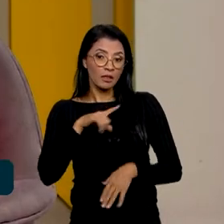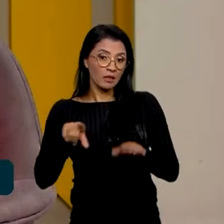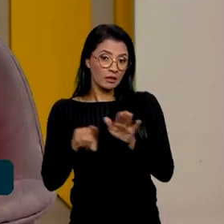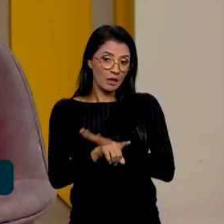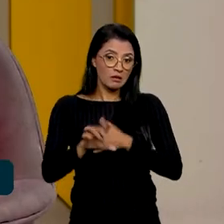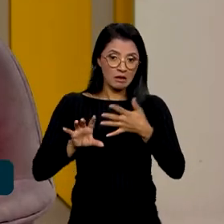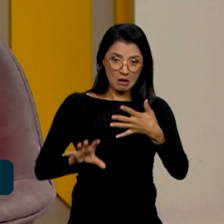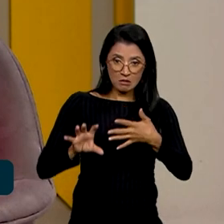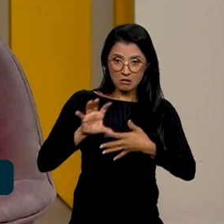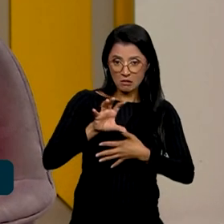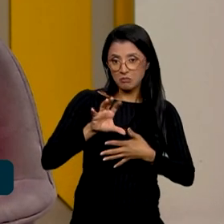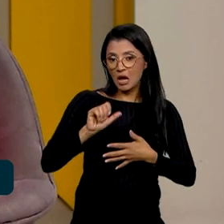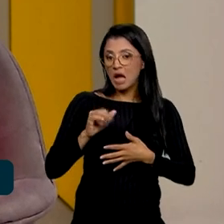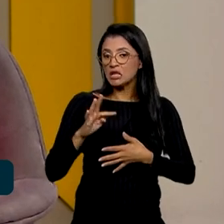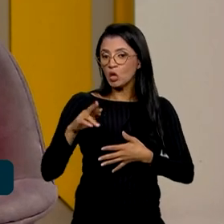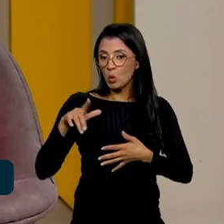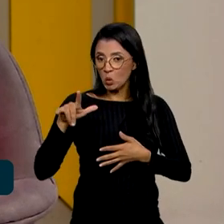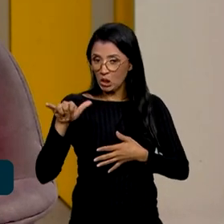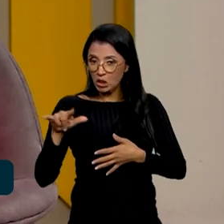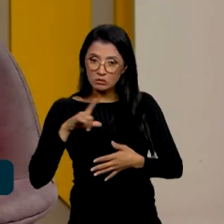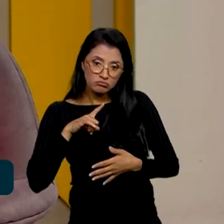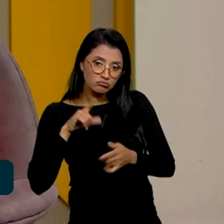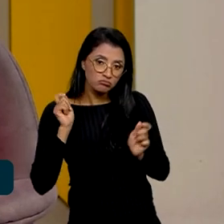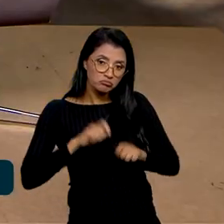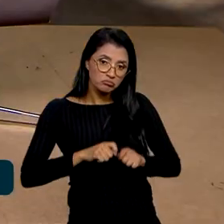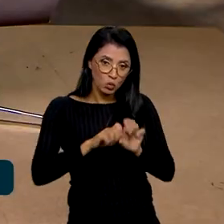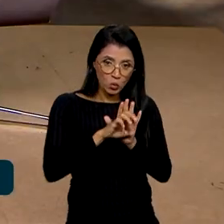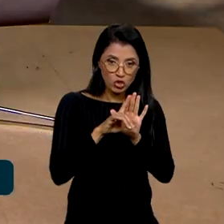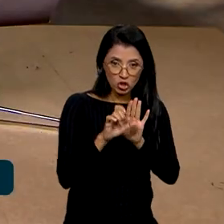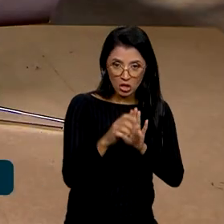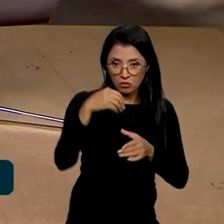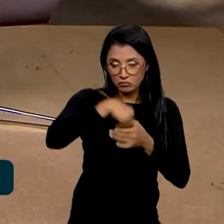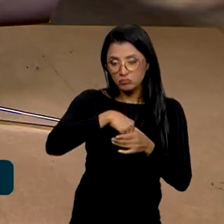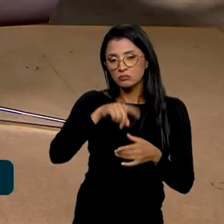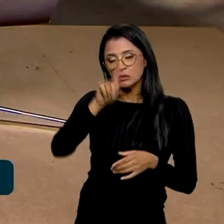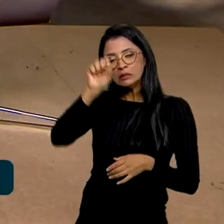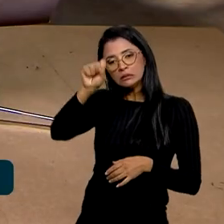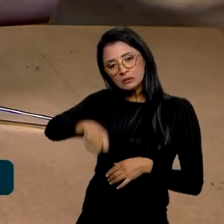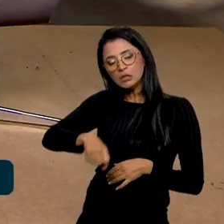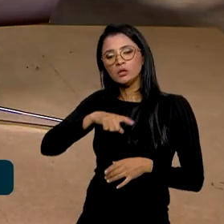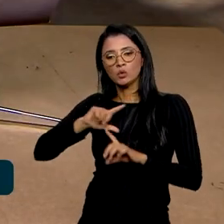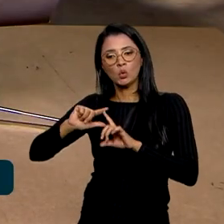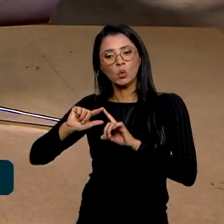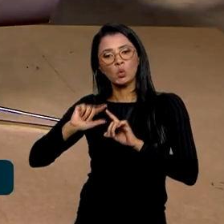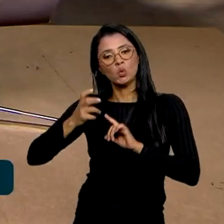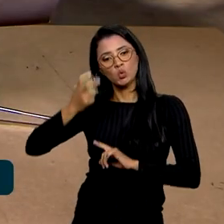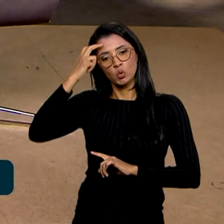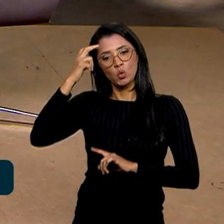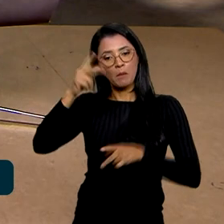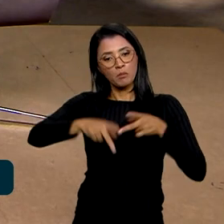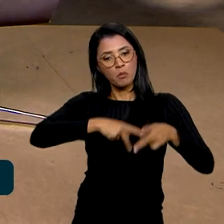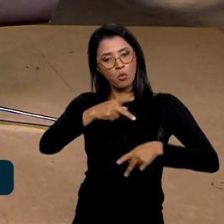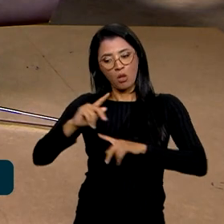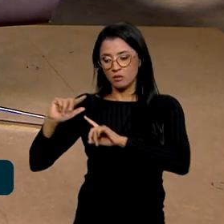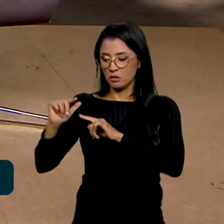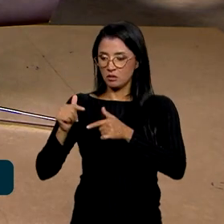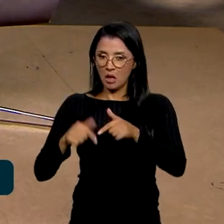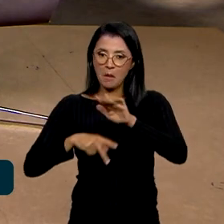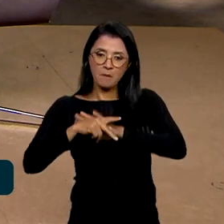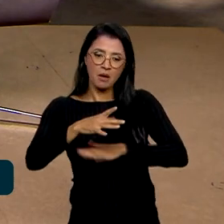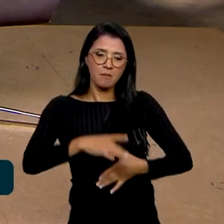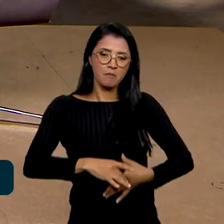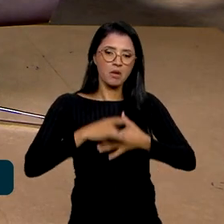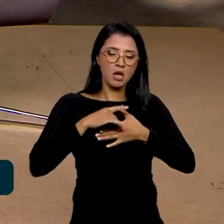edital? A senhora pode comentar, quatro grupos, na verdade, o cultura popular e tradicional, focado para mestras e mestras e os